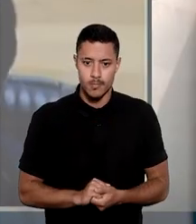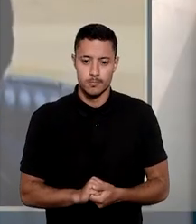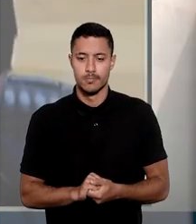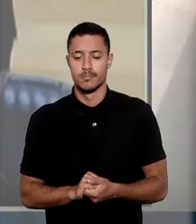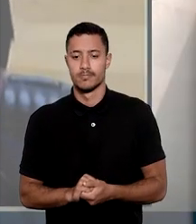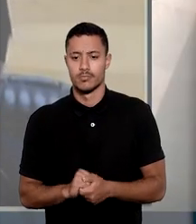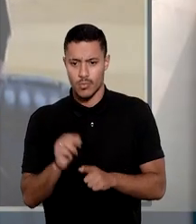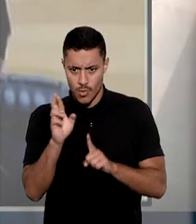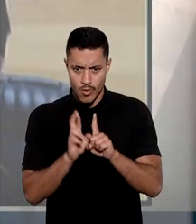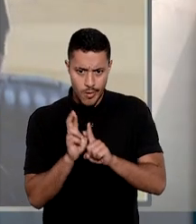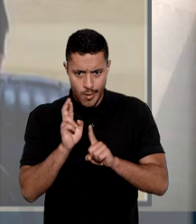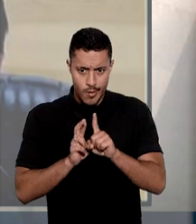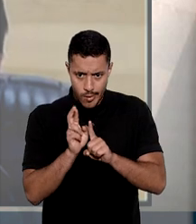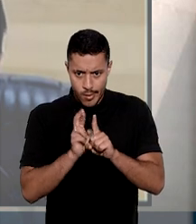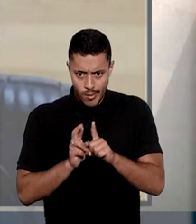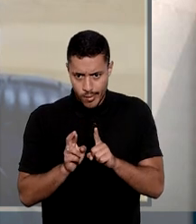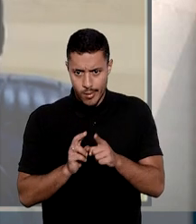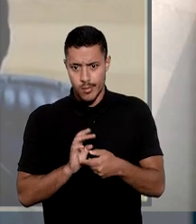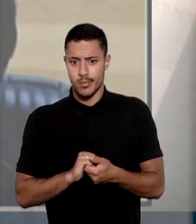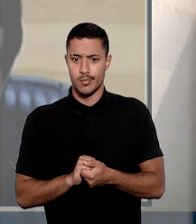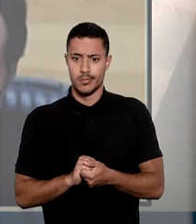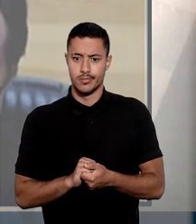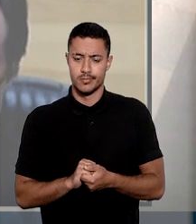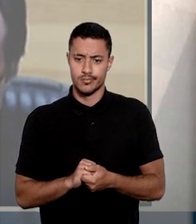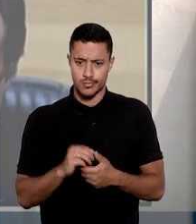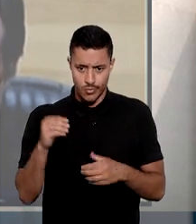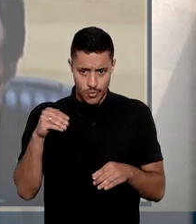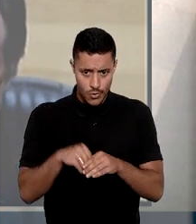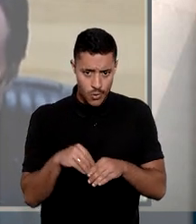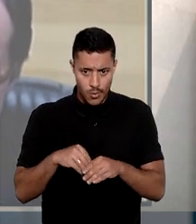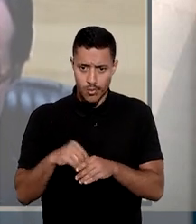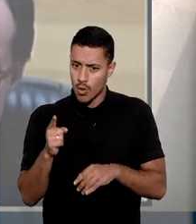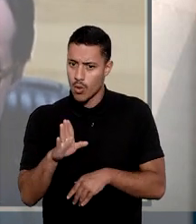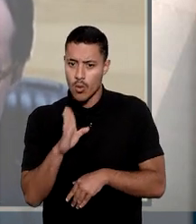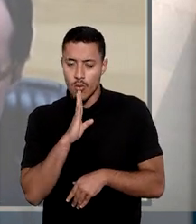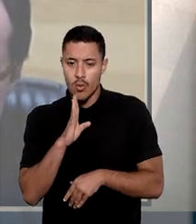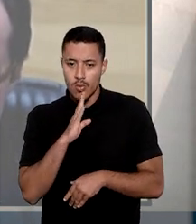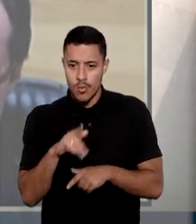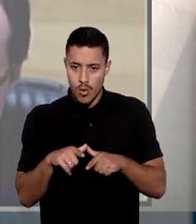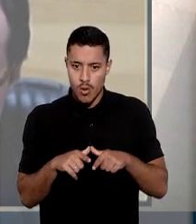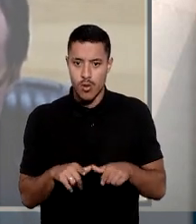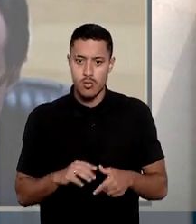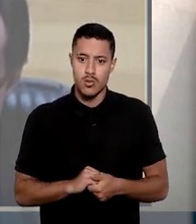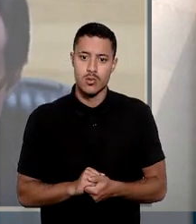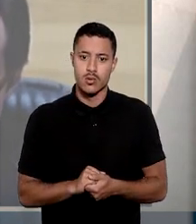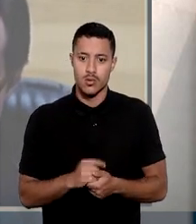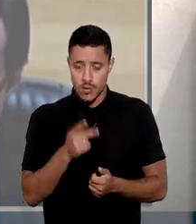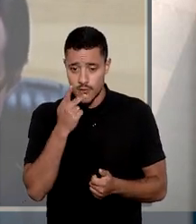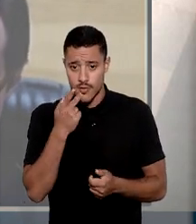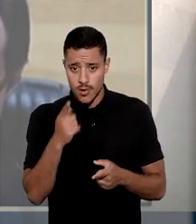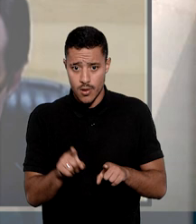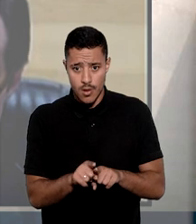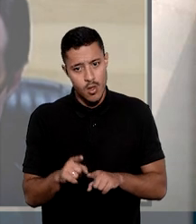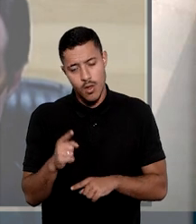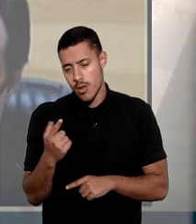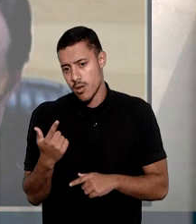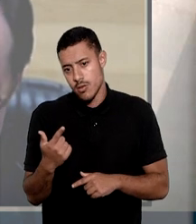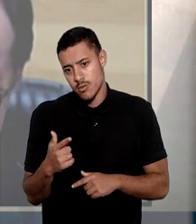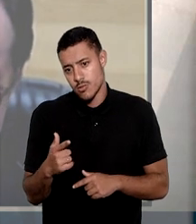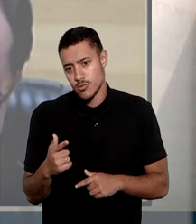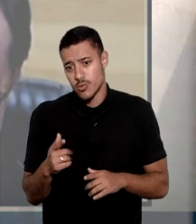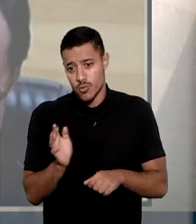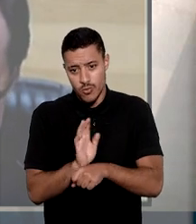O relator ministro Reinaldo Soares da Fonseca votou pelo não conhecimento do habeas corpus e destacou que em nenhum momento